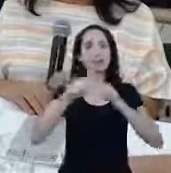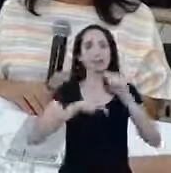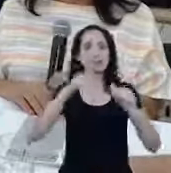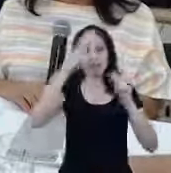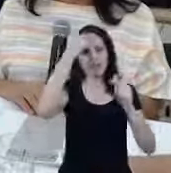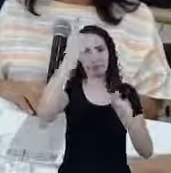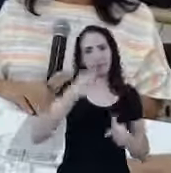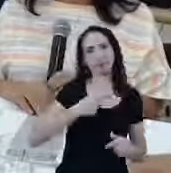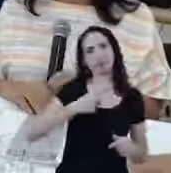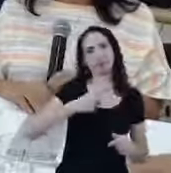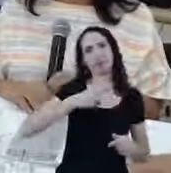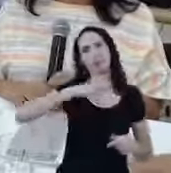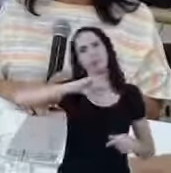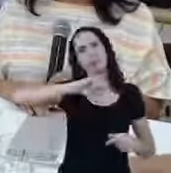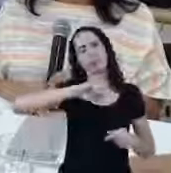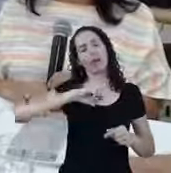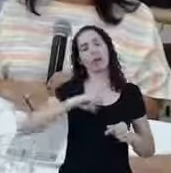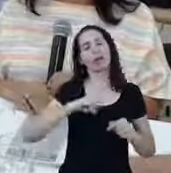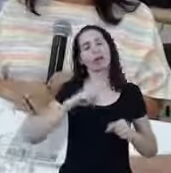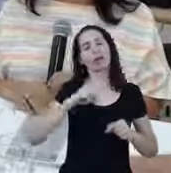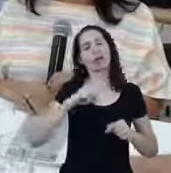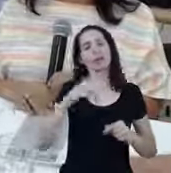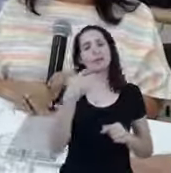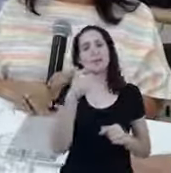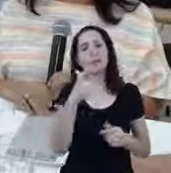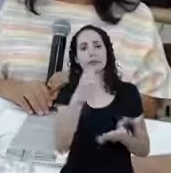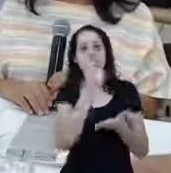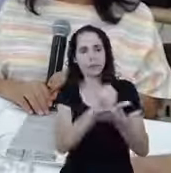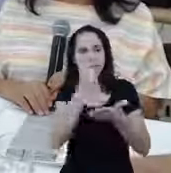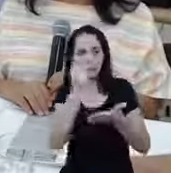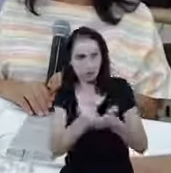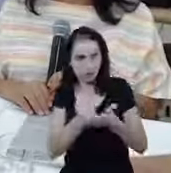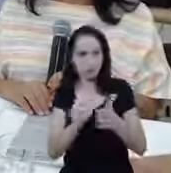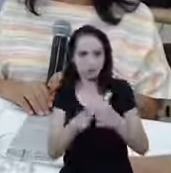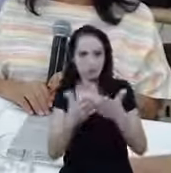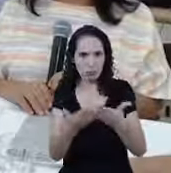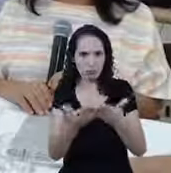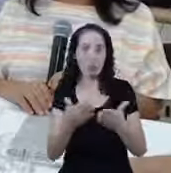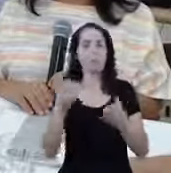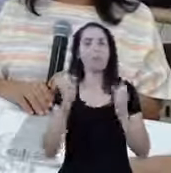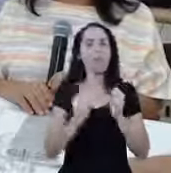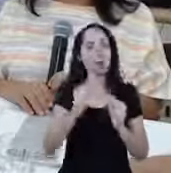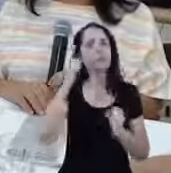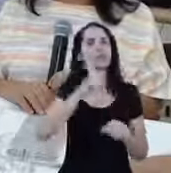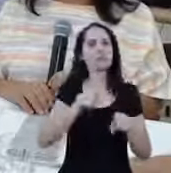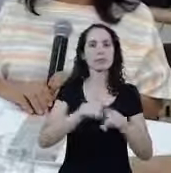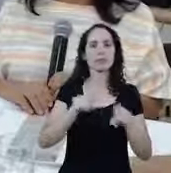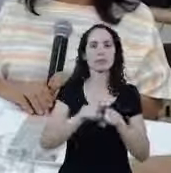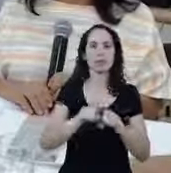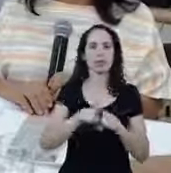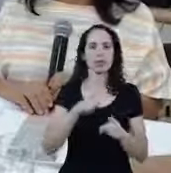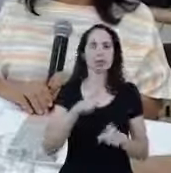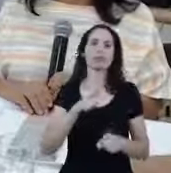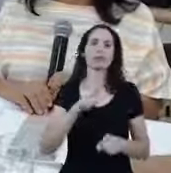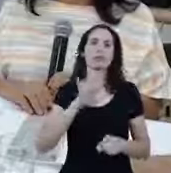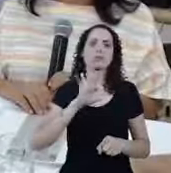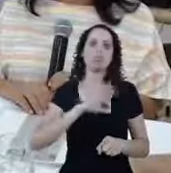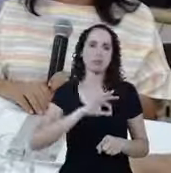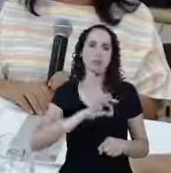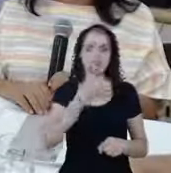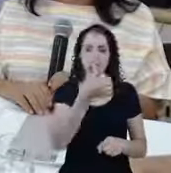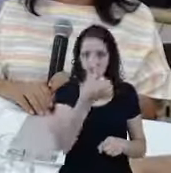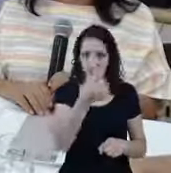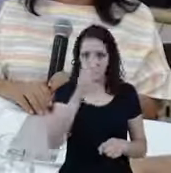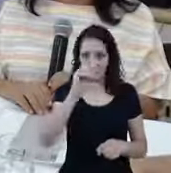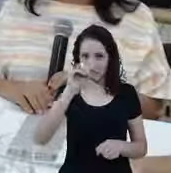MEI, o microempreendedor individual Ele pode receber esse benefício de 600 reais e até duas pessoas da